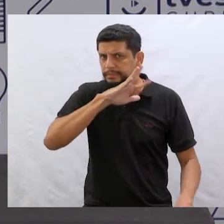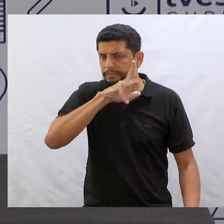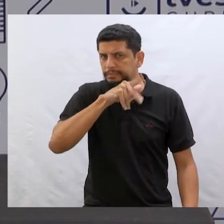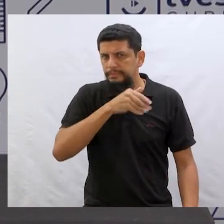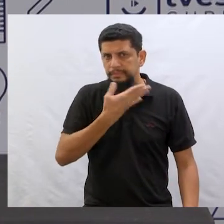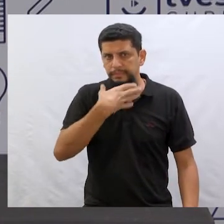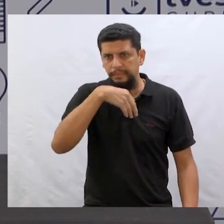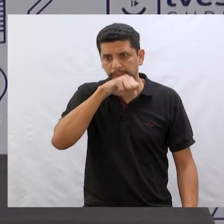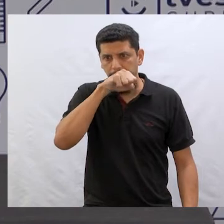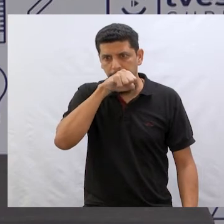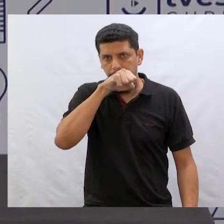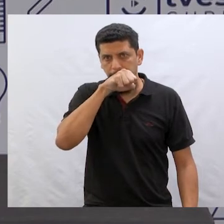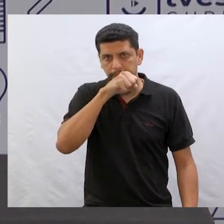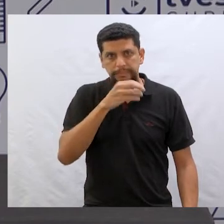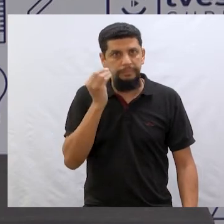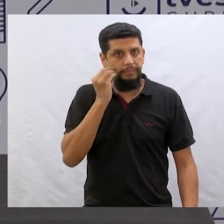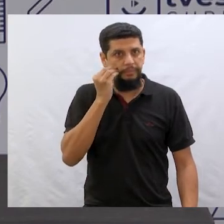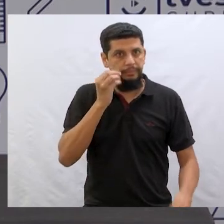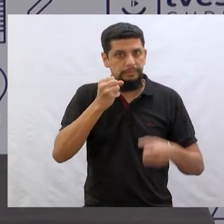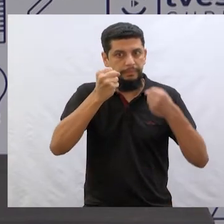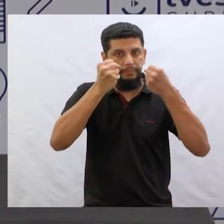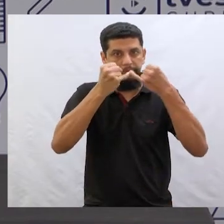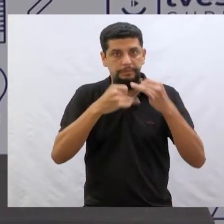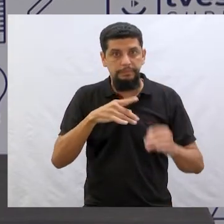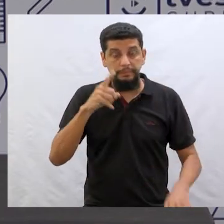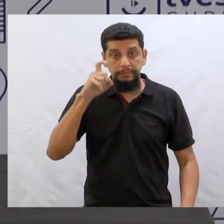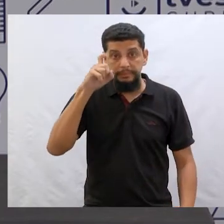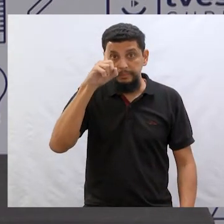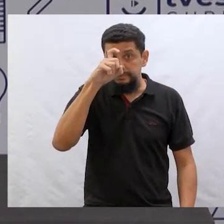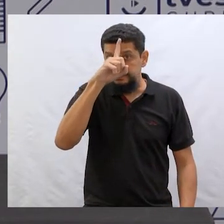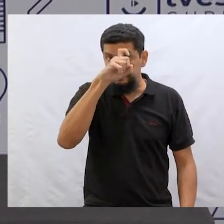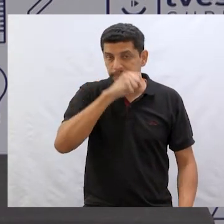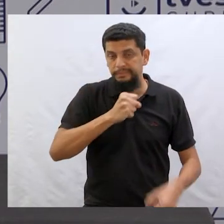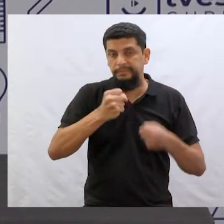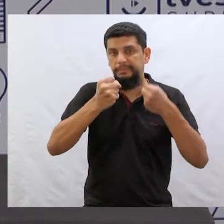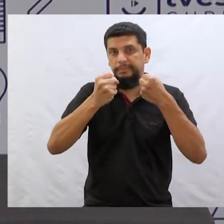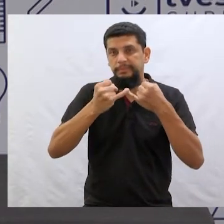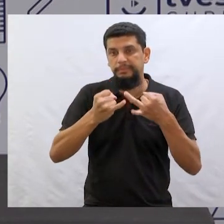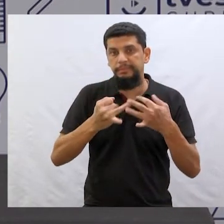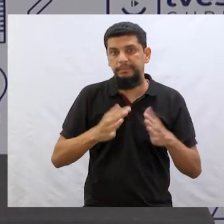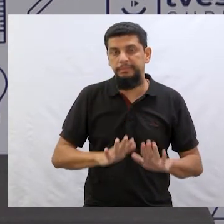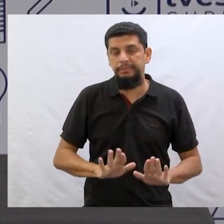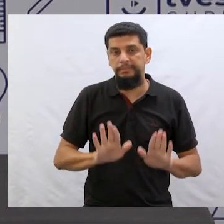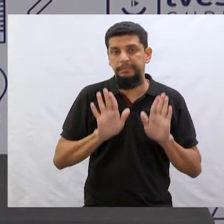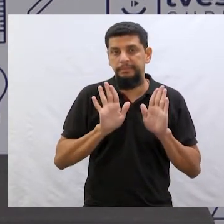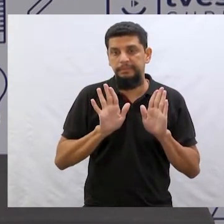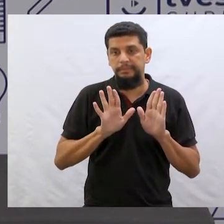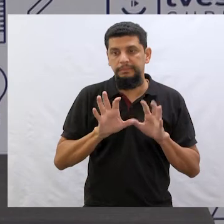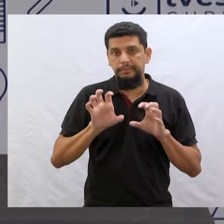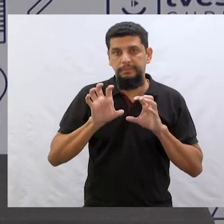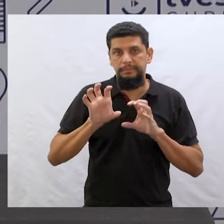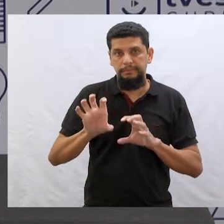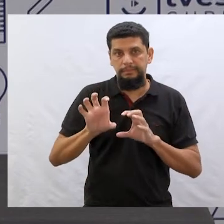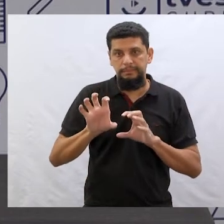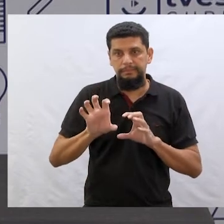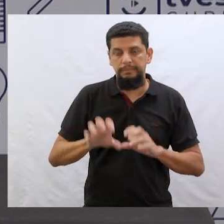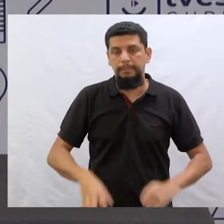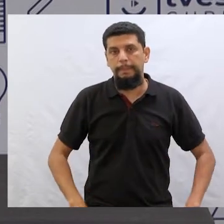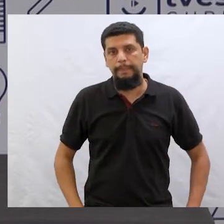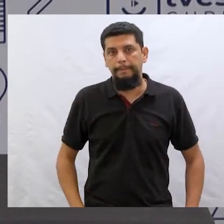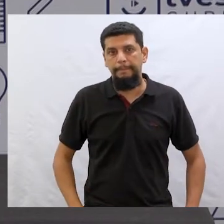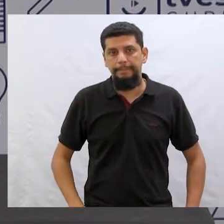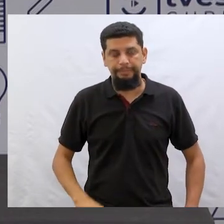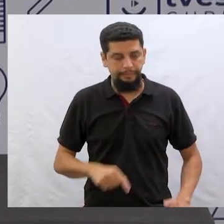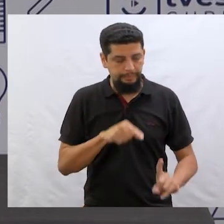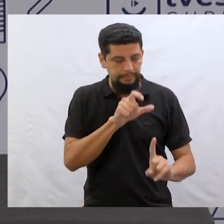que eu leio? E o pai foi tentar explicar. Bom, é difícil de explicar, filho. É assim,